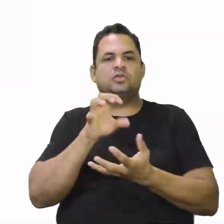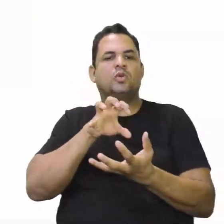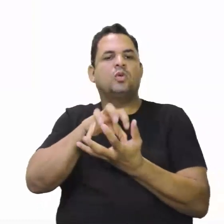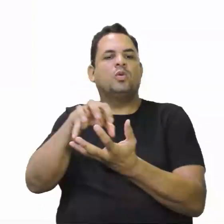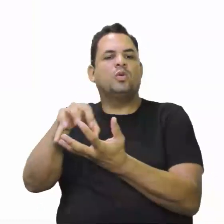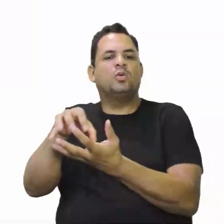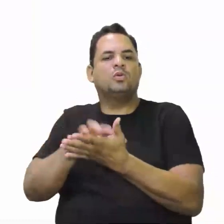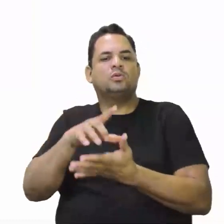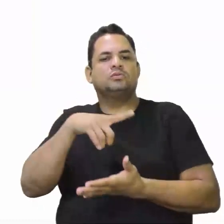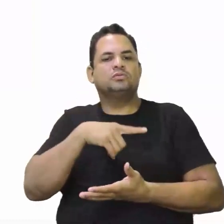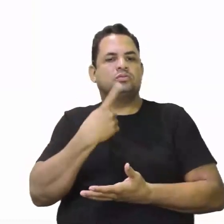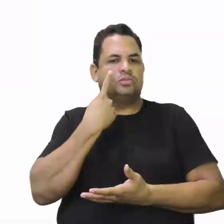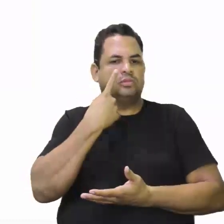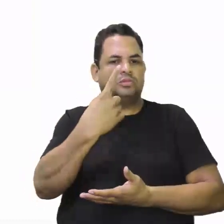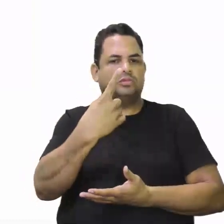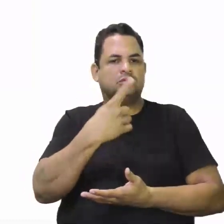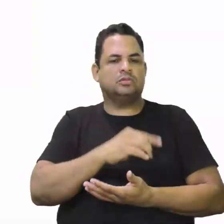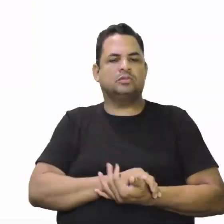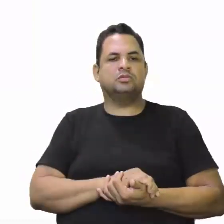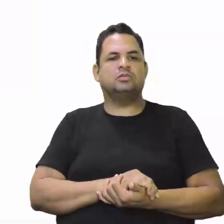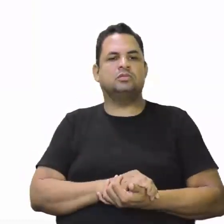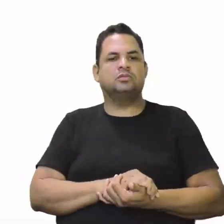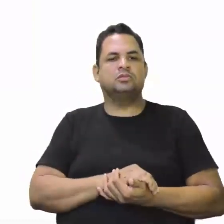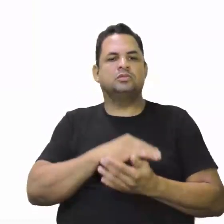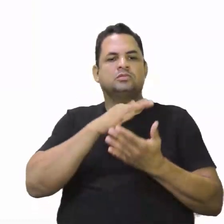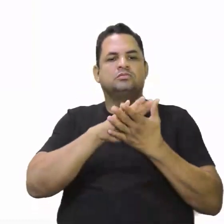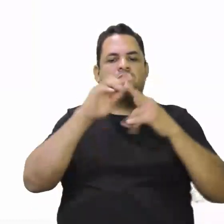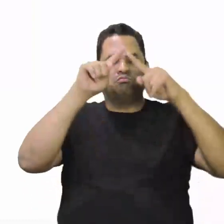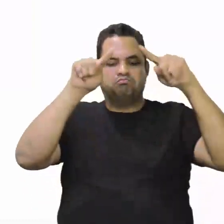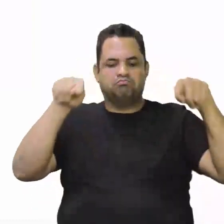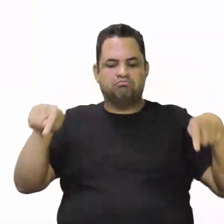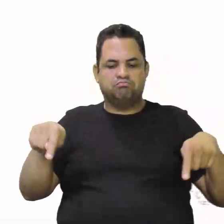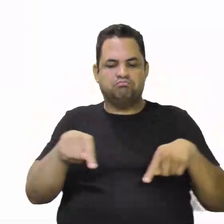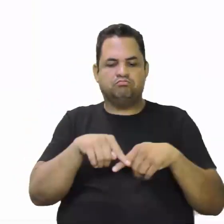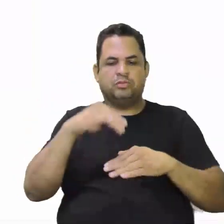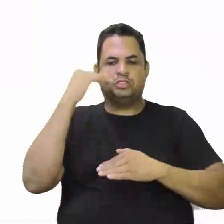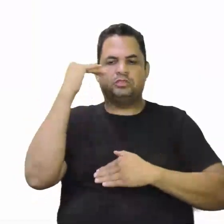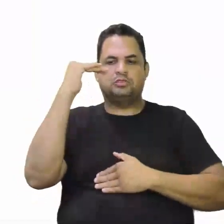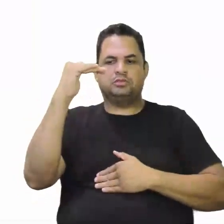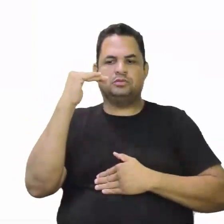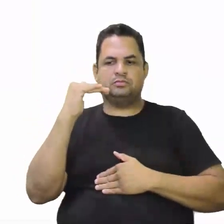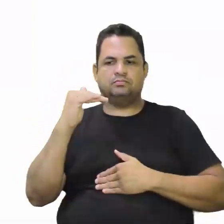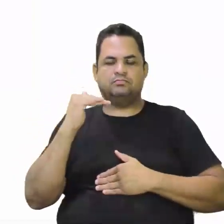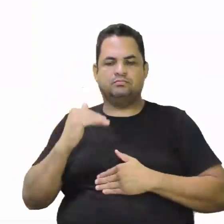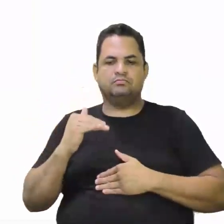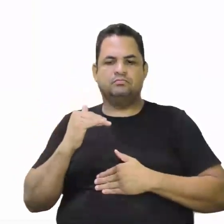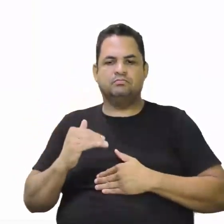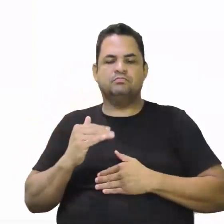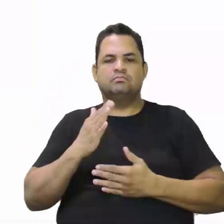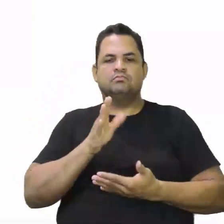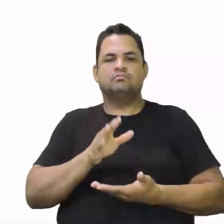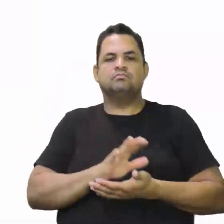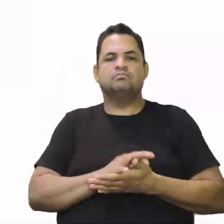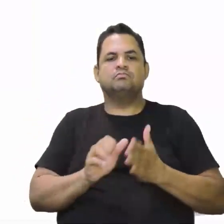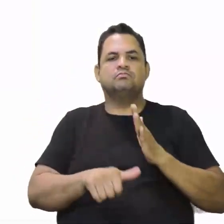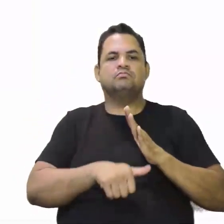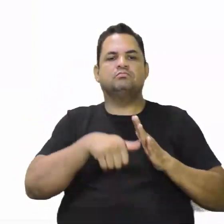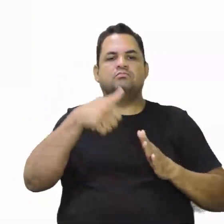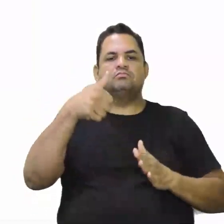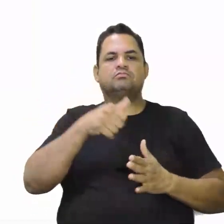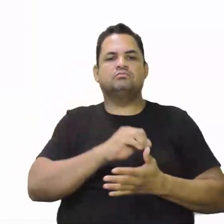nós vamos observar uma divisão social bem característica. Primeiramente,